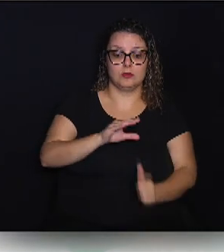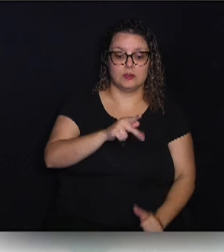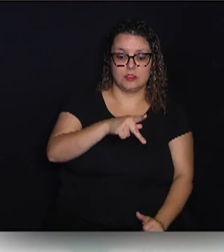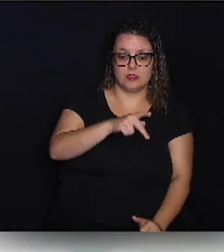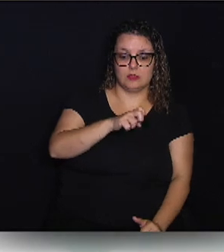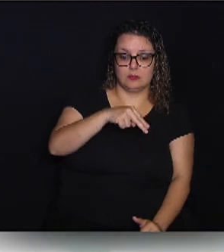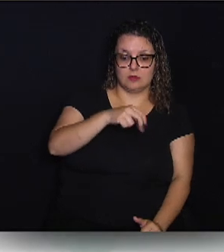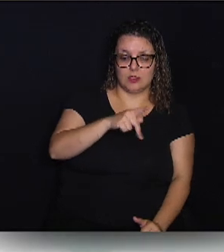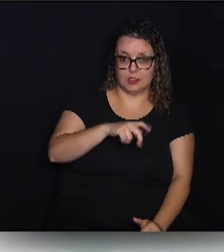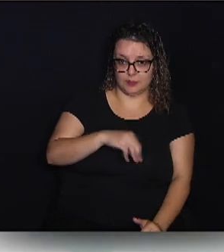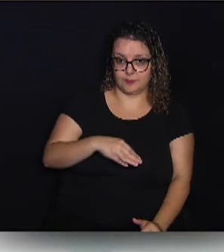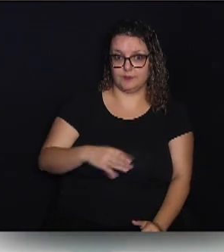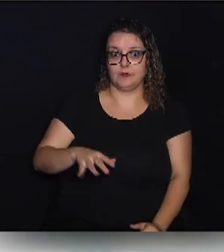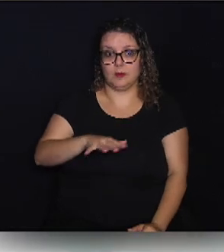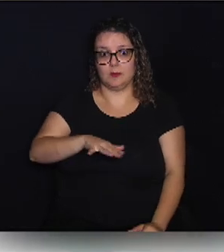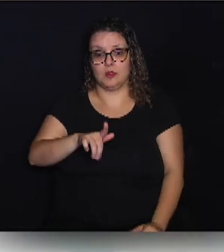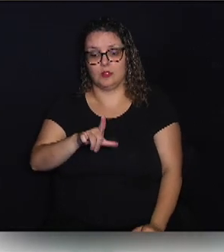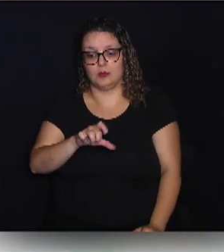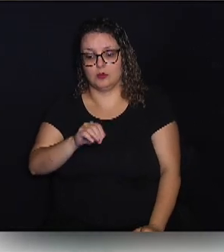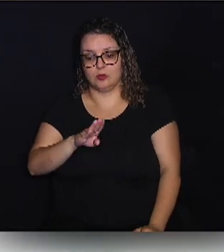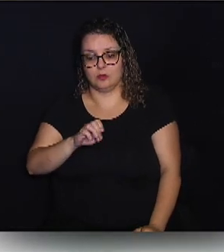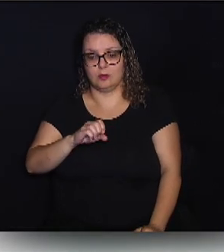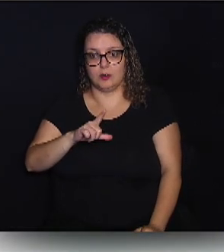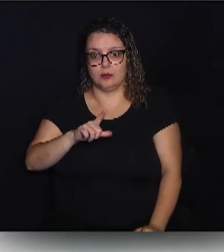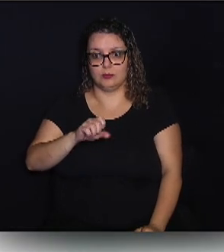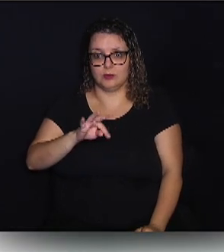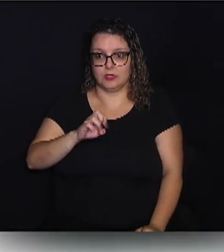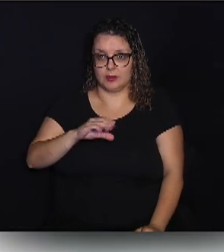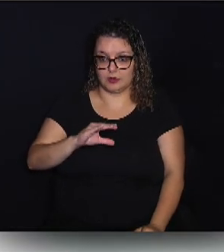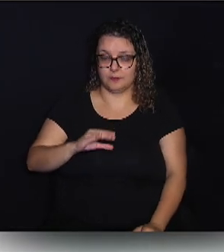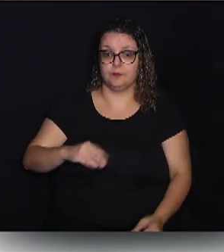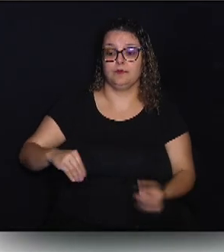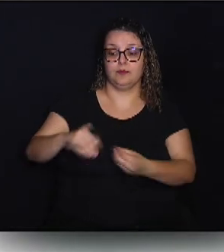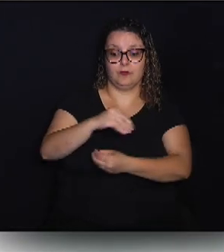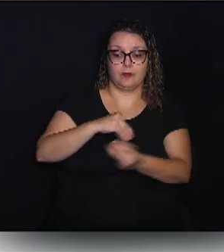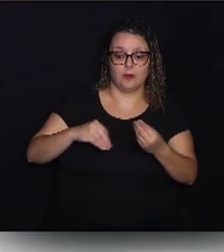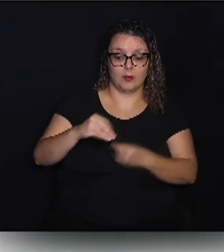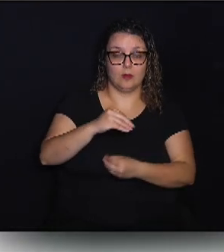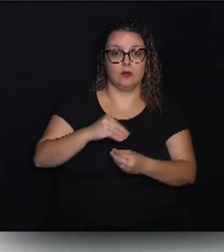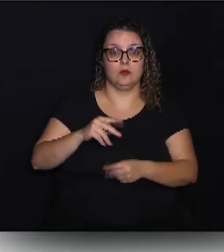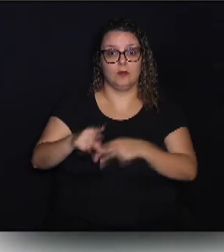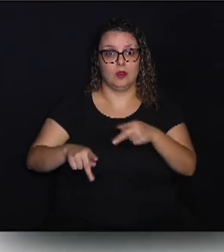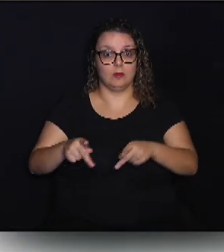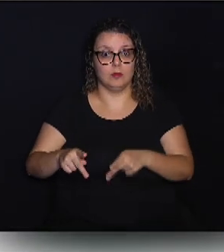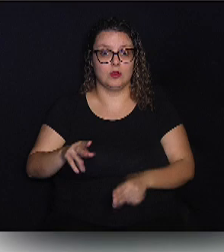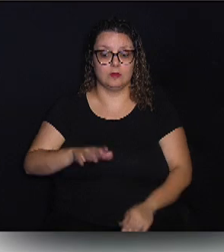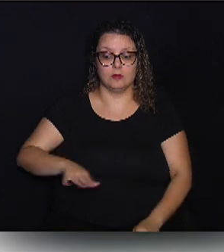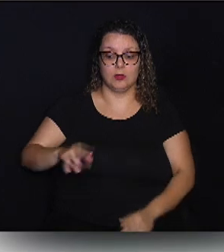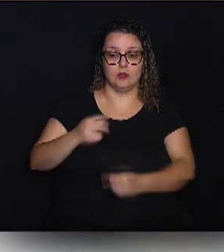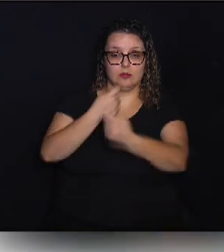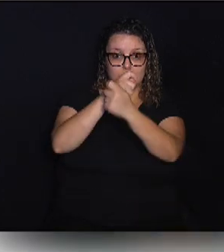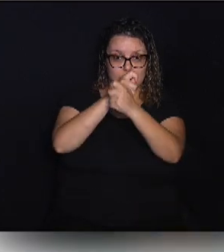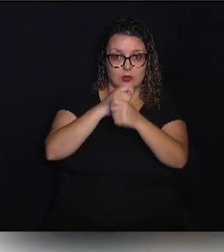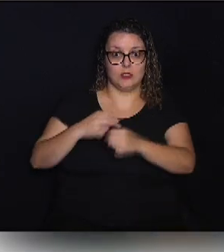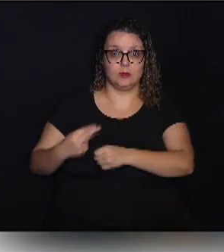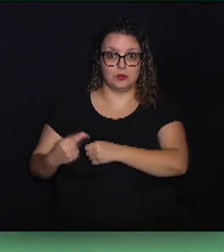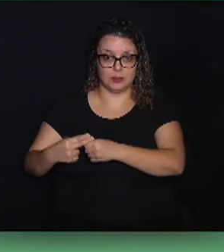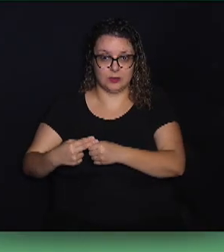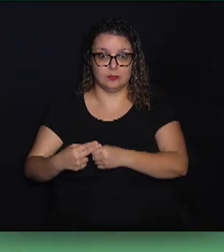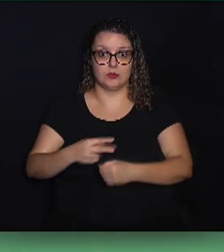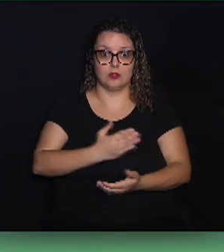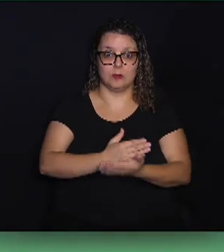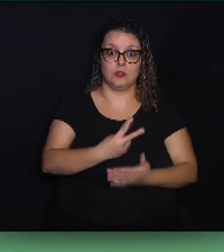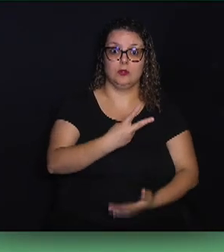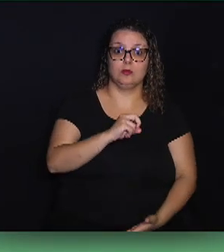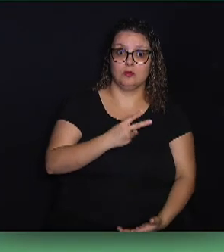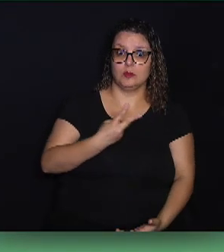Globaltech começaram em 2022 e envolveram a população e as universidades PUC e Unicamp. Um vídeo